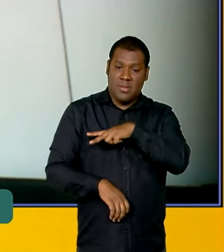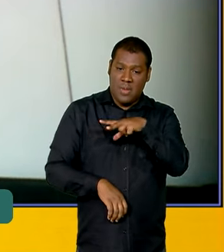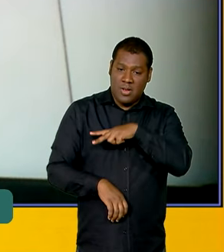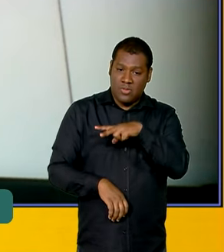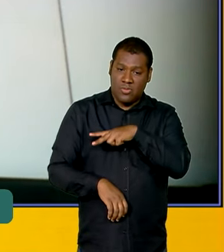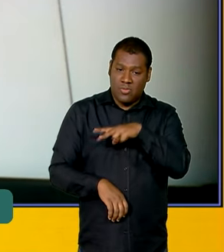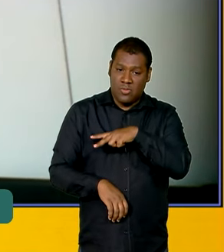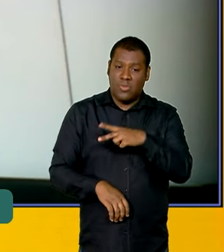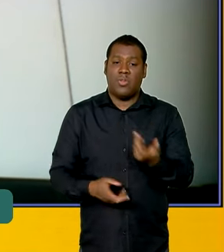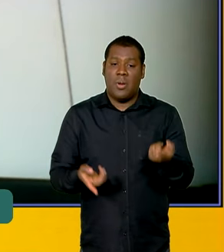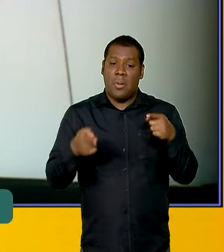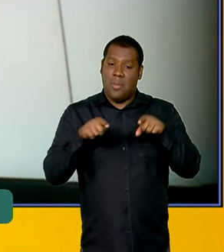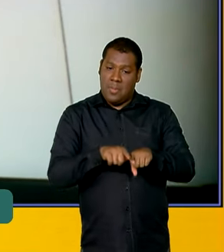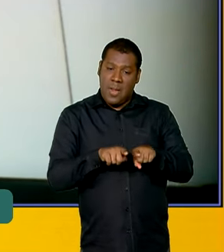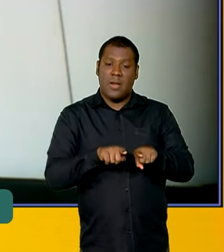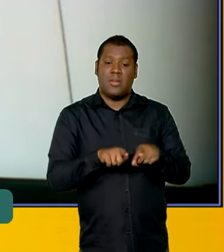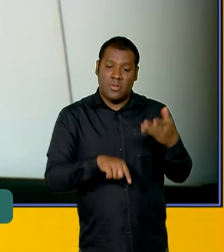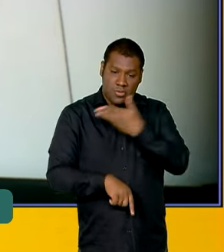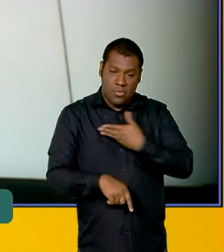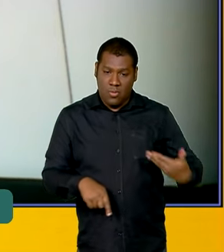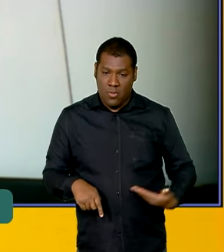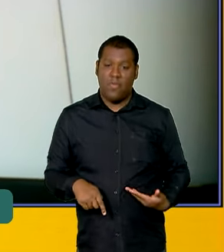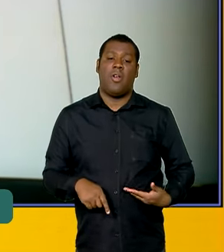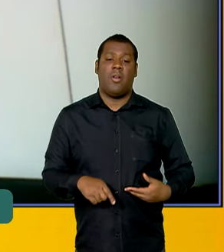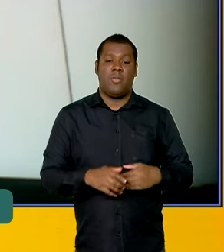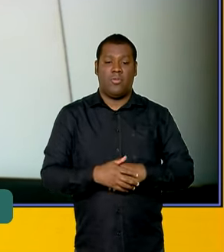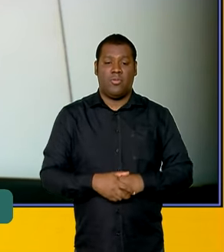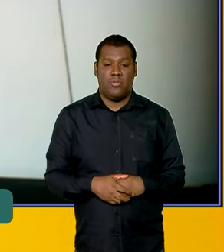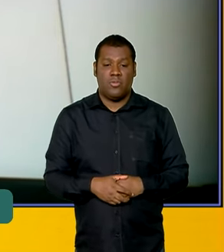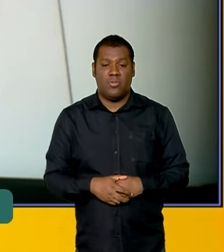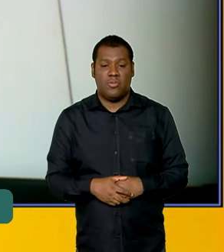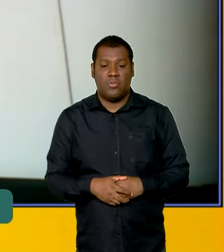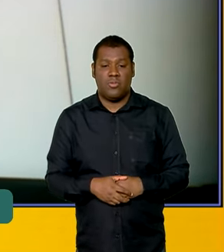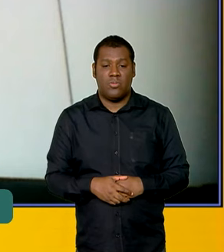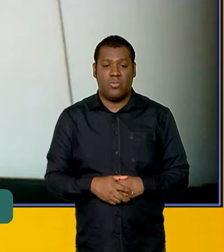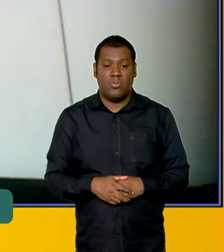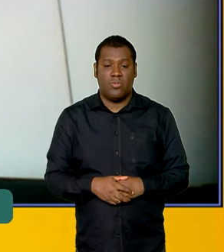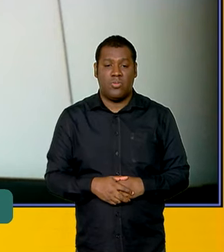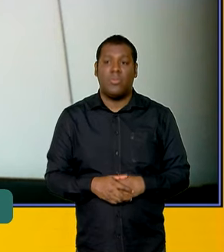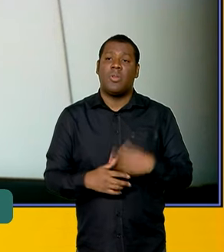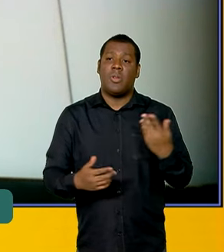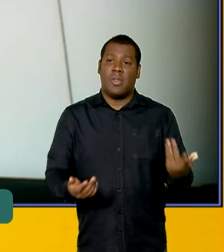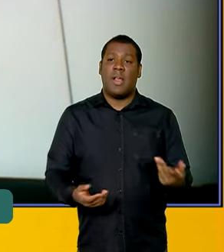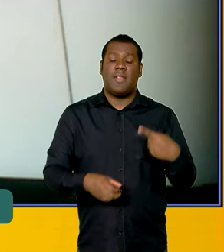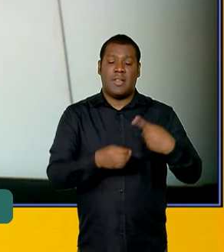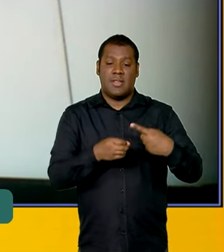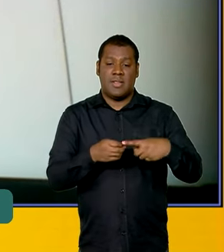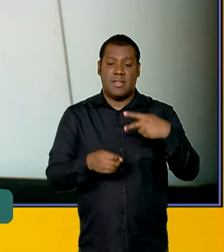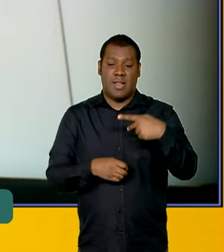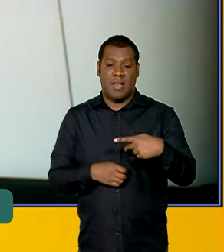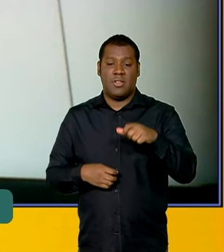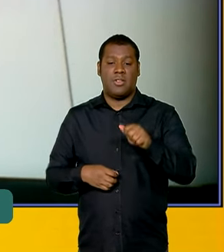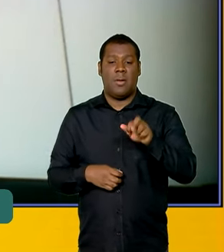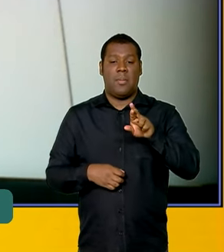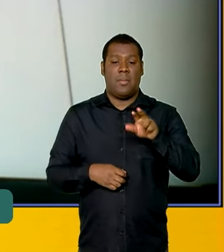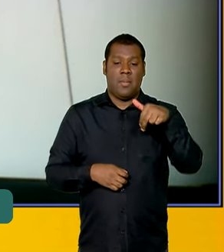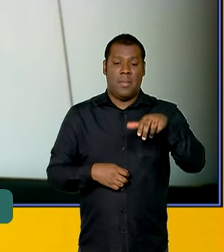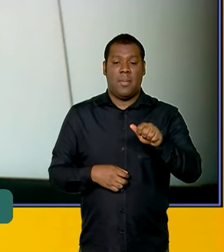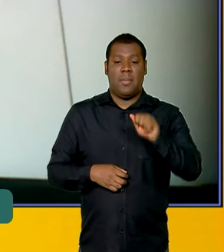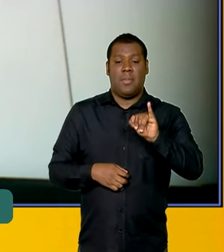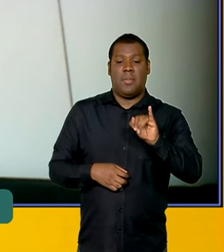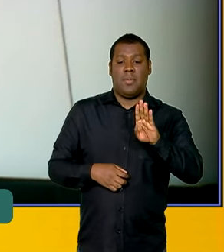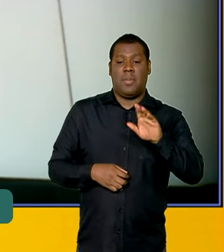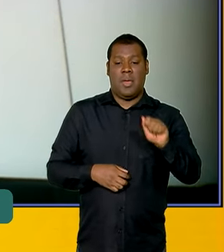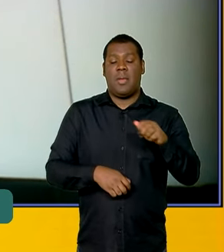exemplo, no porto de Pecém, também na zona de processamento e exportação de Parnaíba, no Piauí e em várias